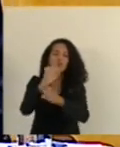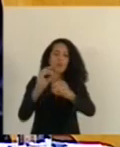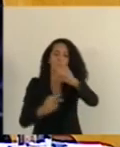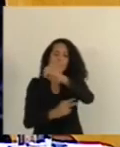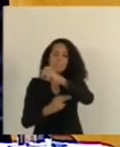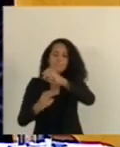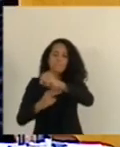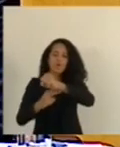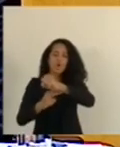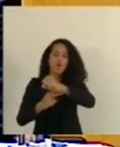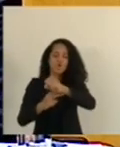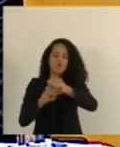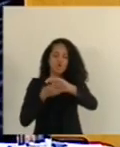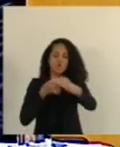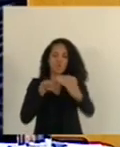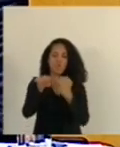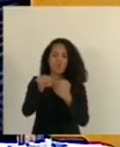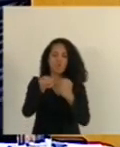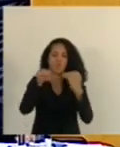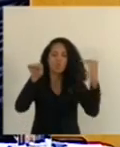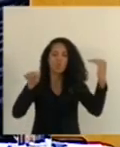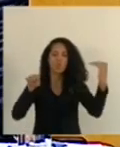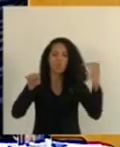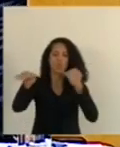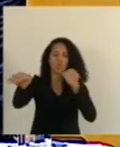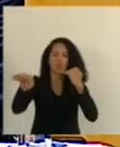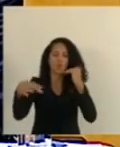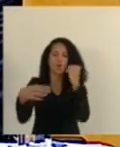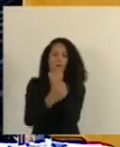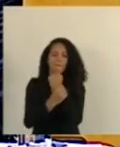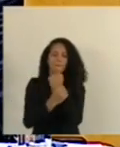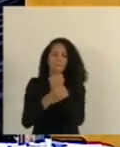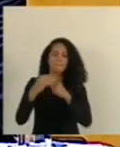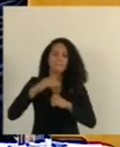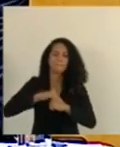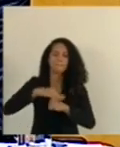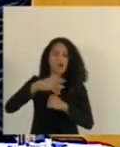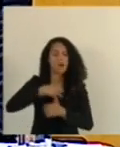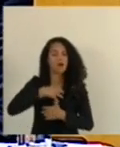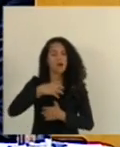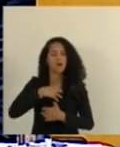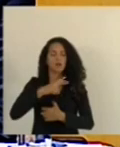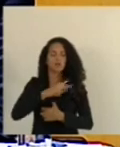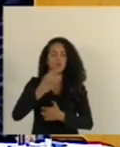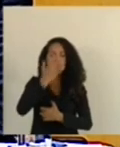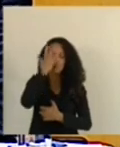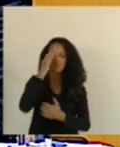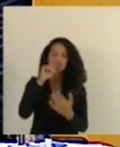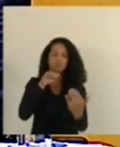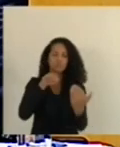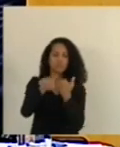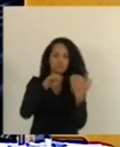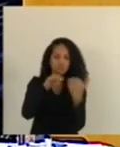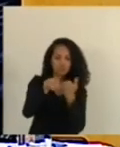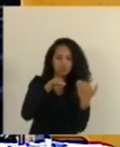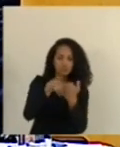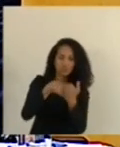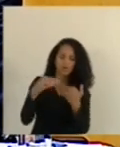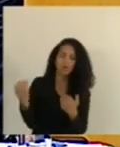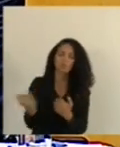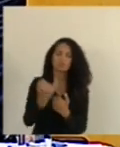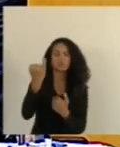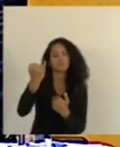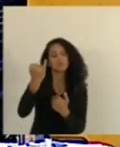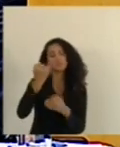de acesso duplo que vai garantir mais segurança para quem ali trafega e ao mesmo tempo deputado Freitas importante